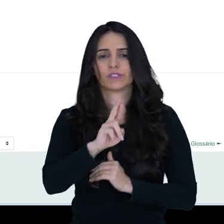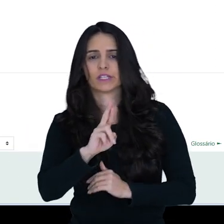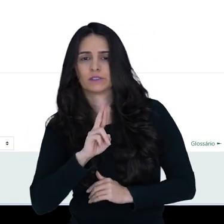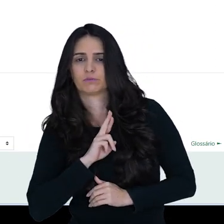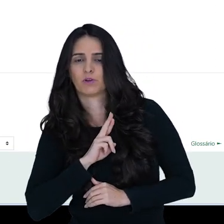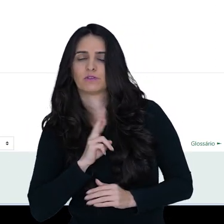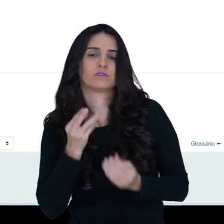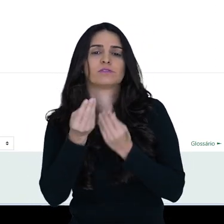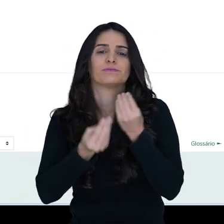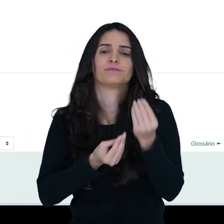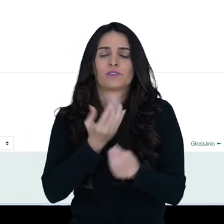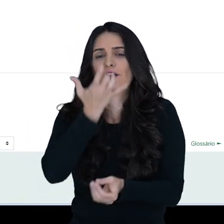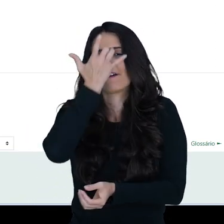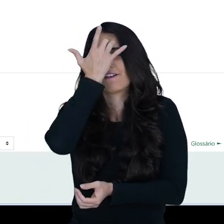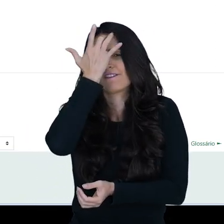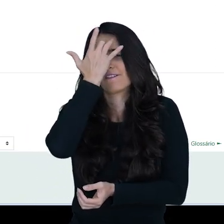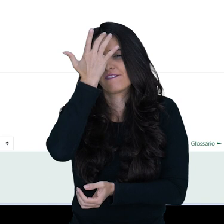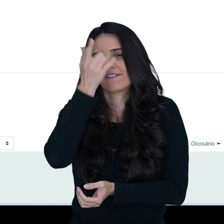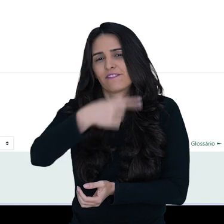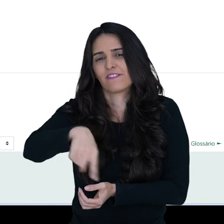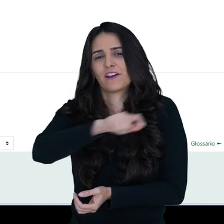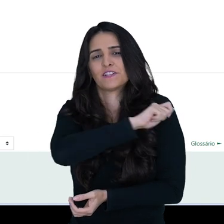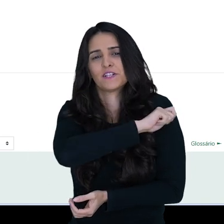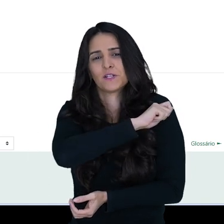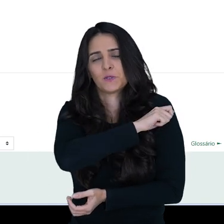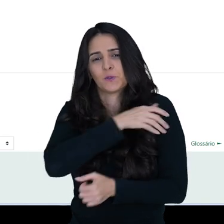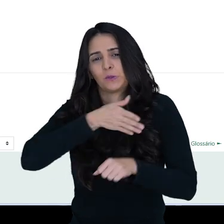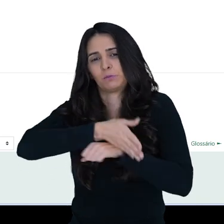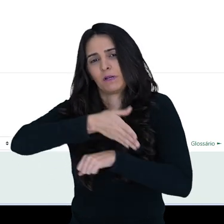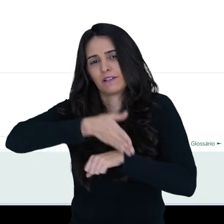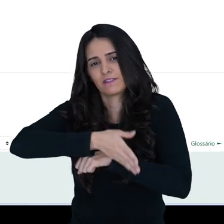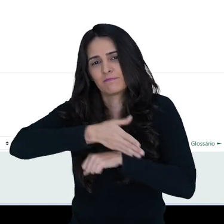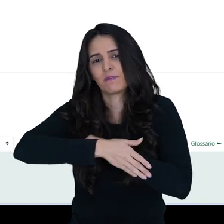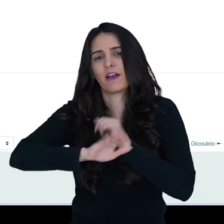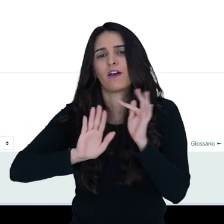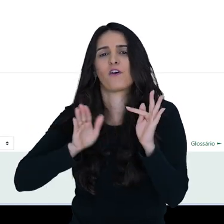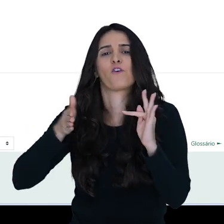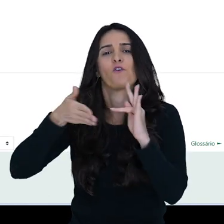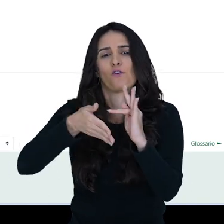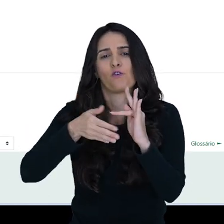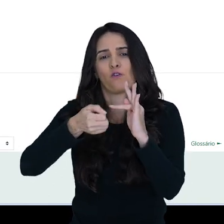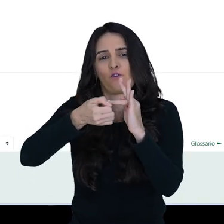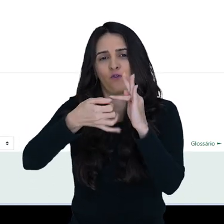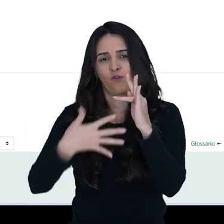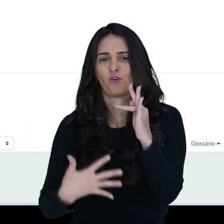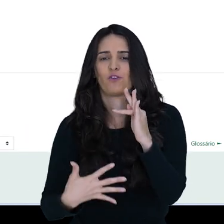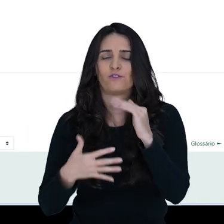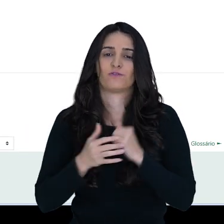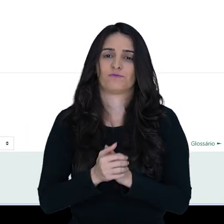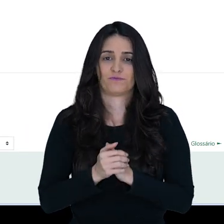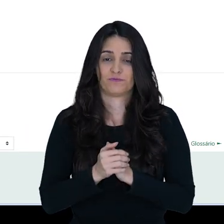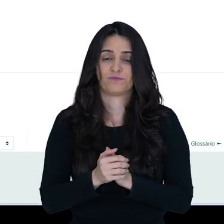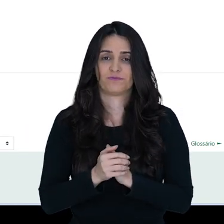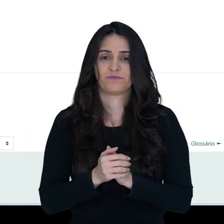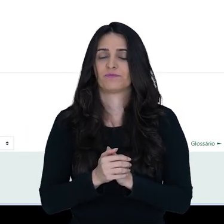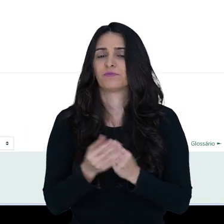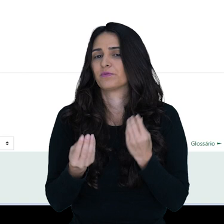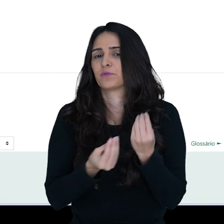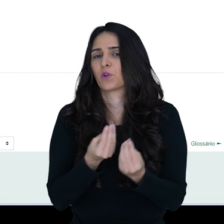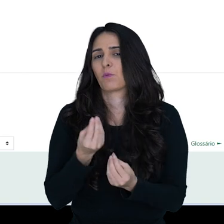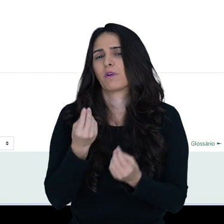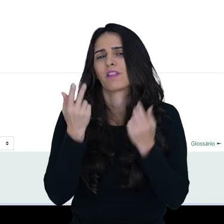a fim de facilitar a participação dos estudantes nesse fórum. Então, em princípio, a